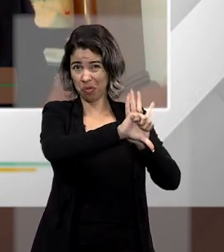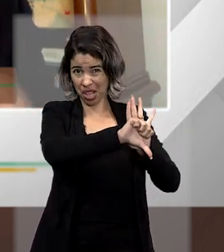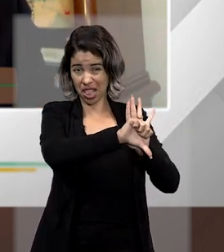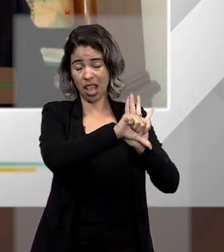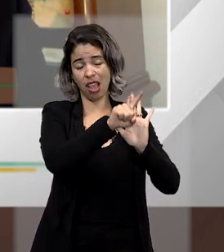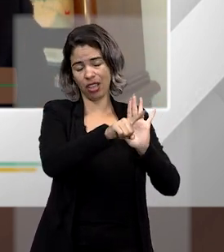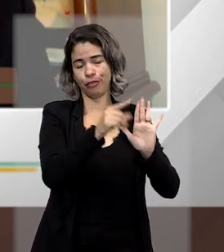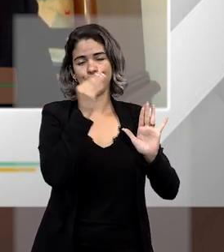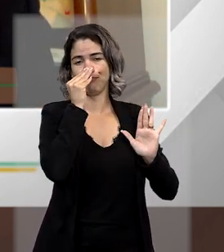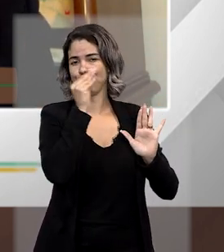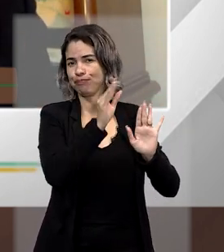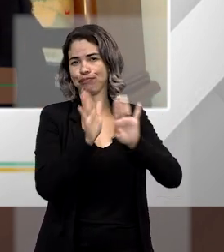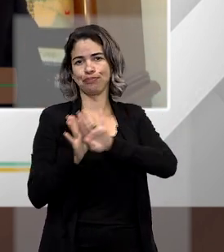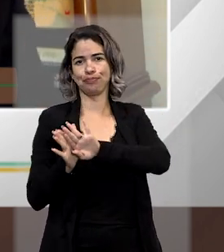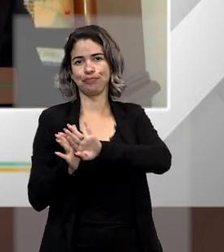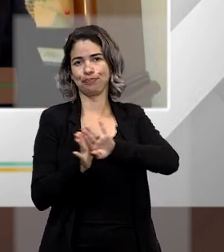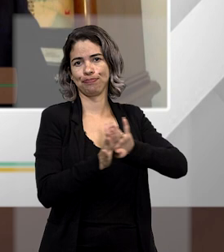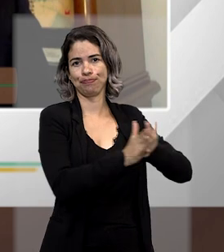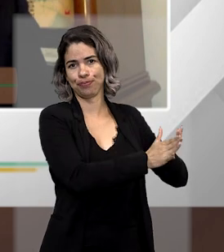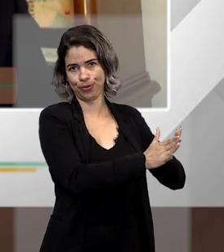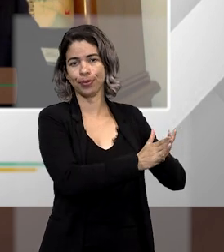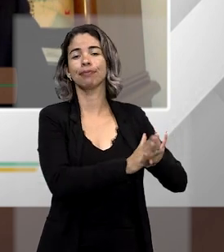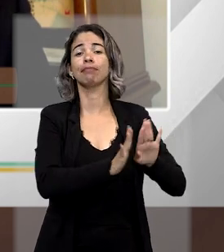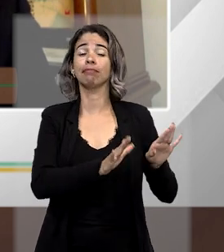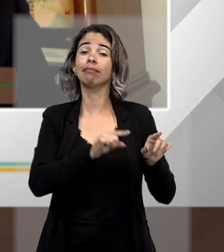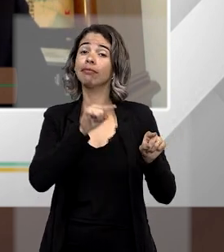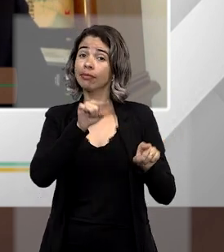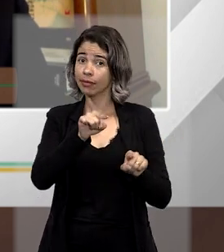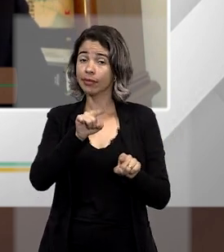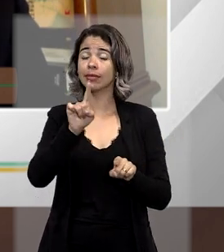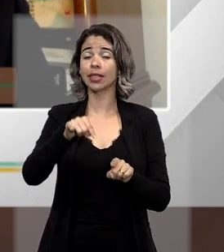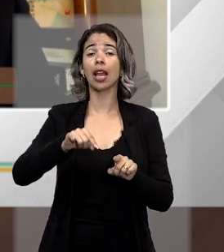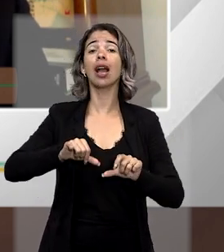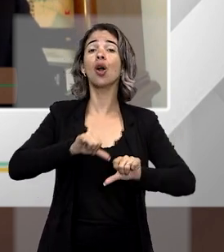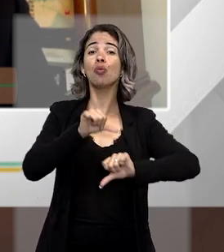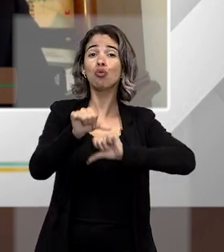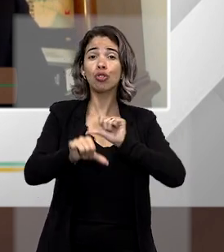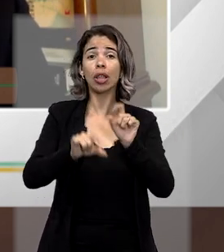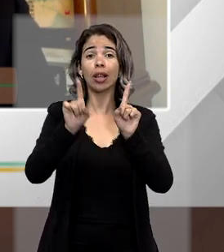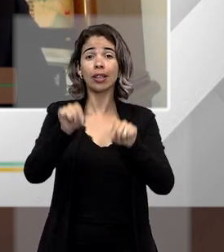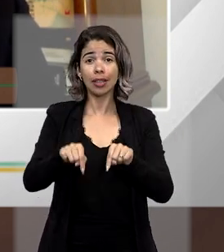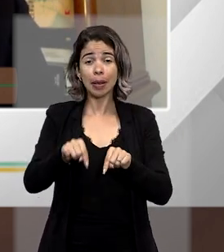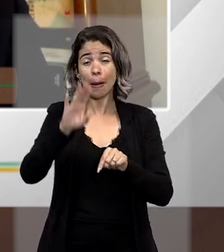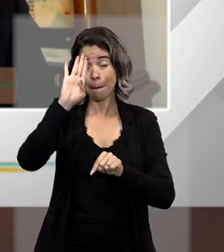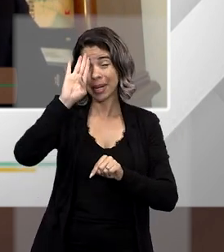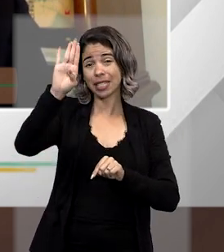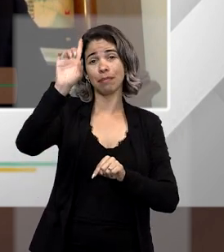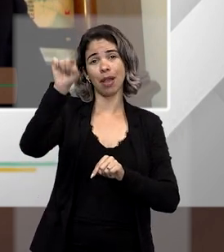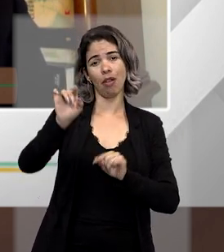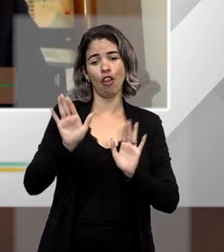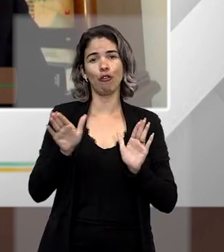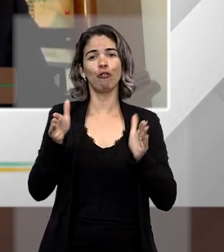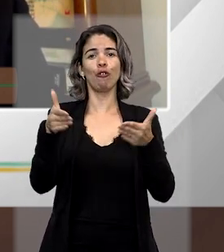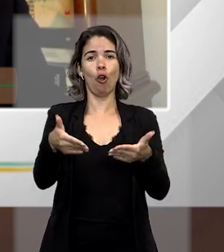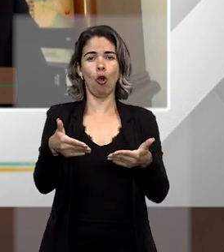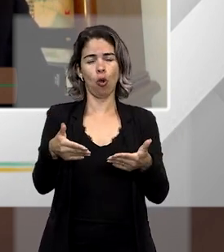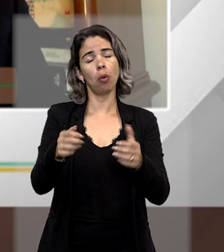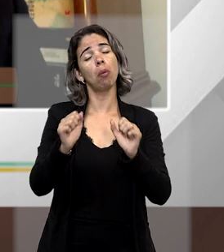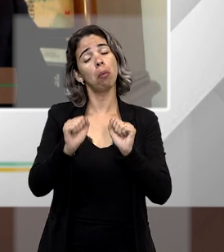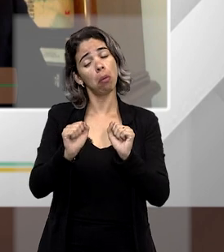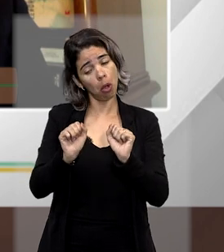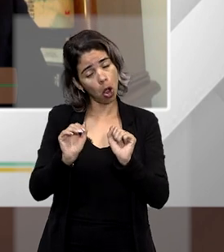absolutamente ignorado pelo novo legislador. eu acho que a grande mudança é uma mudança de foco mesmo. Dava para